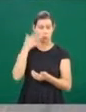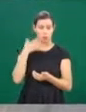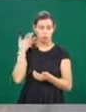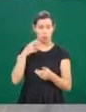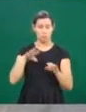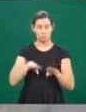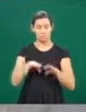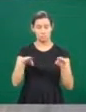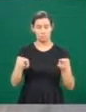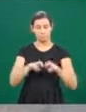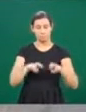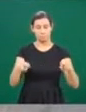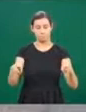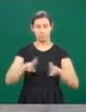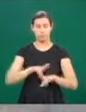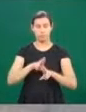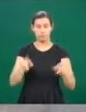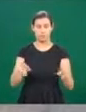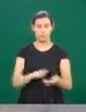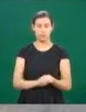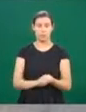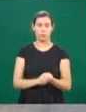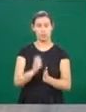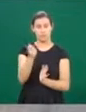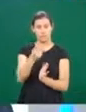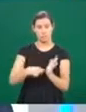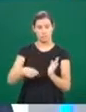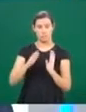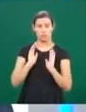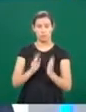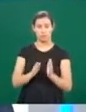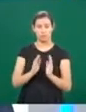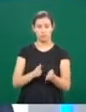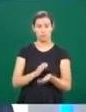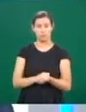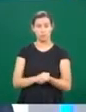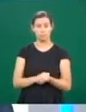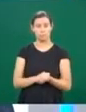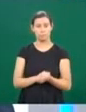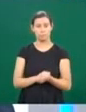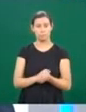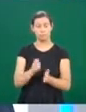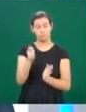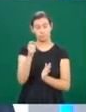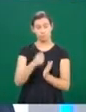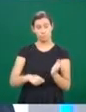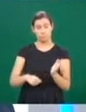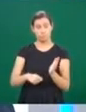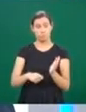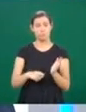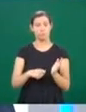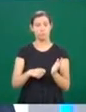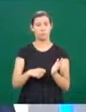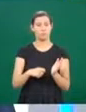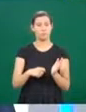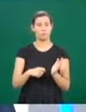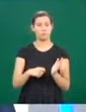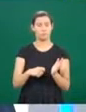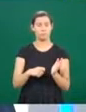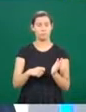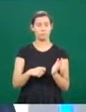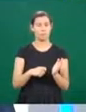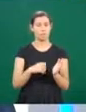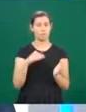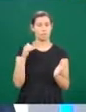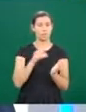inscrições já estão aí, quer dizer, as pessoas já podem conhecer melhor a programação. Sim, as inscrições para apresentação de trabalho nos grupos de trabalho vão